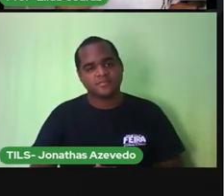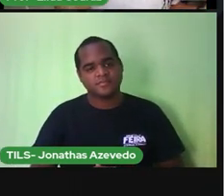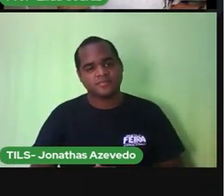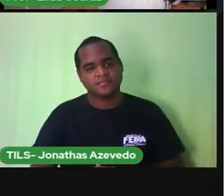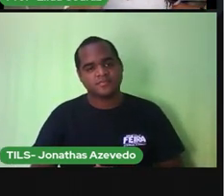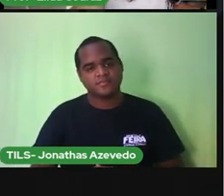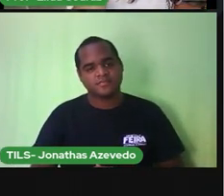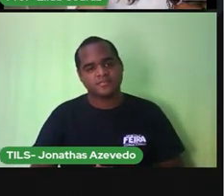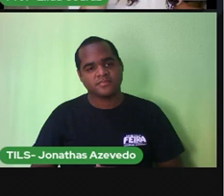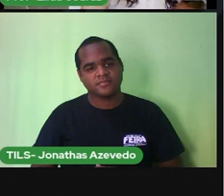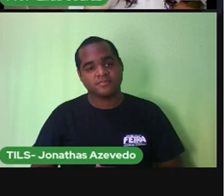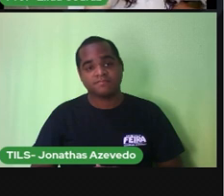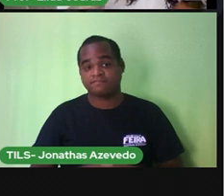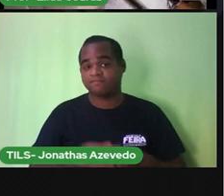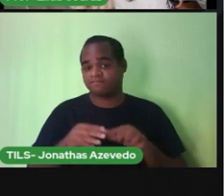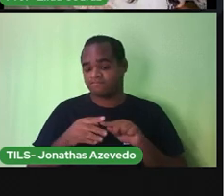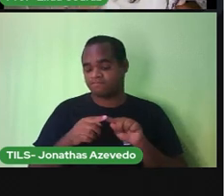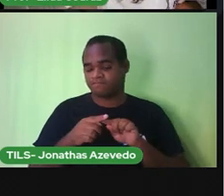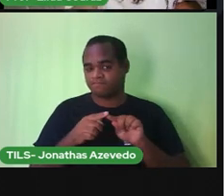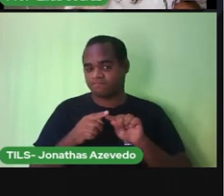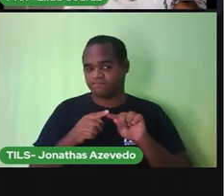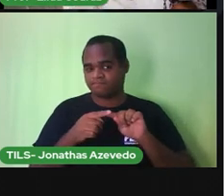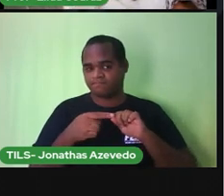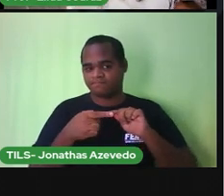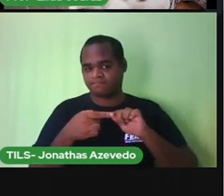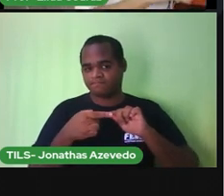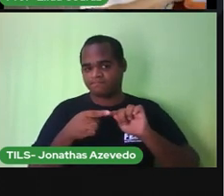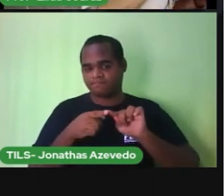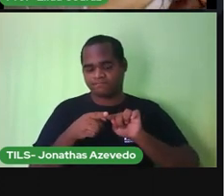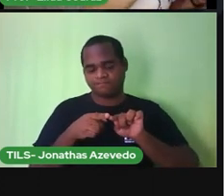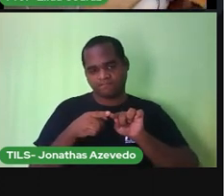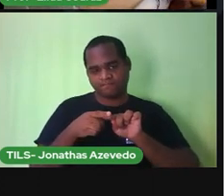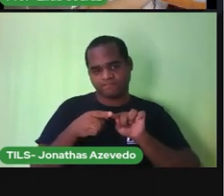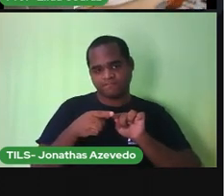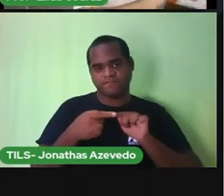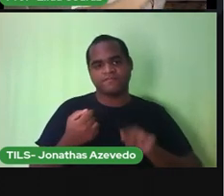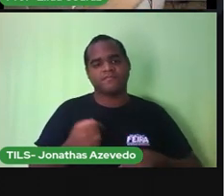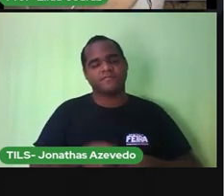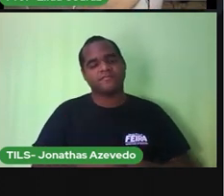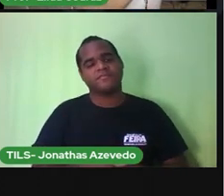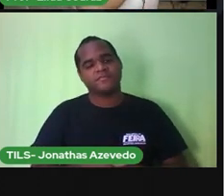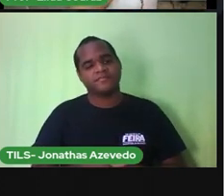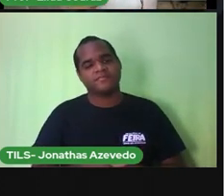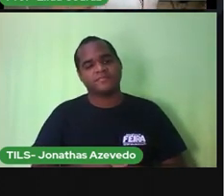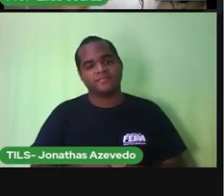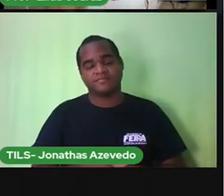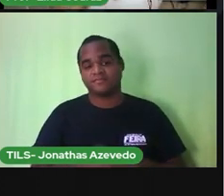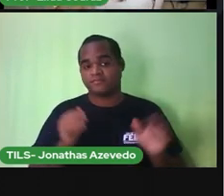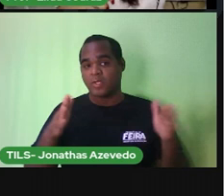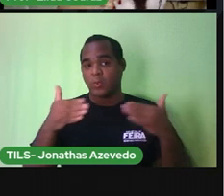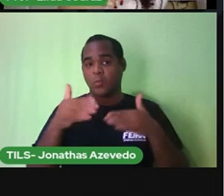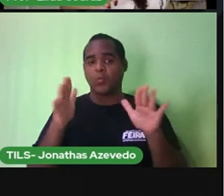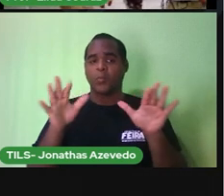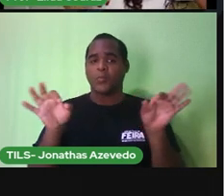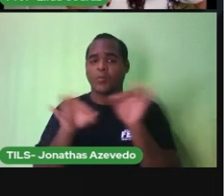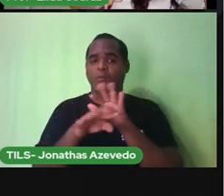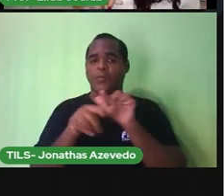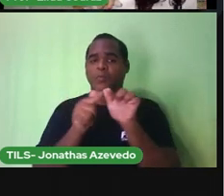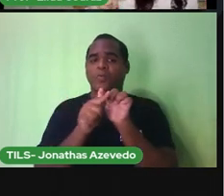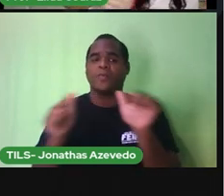e uma lixa para as unhas. Pronto, a caixa da prótron está vazia.